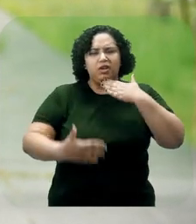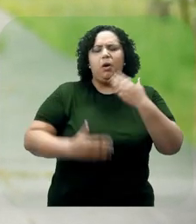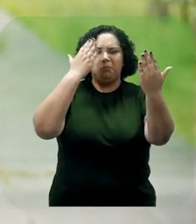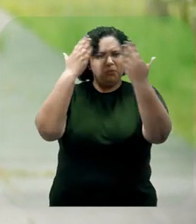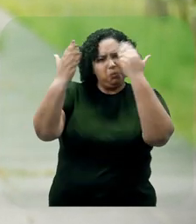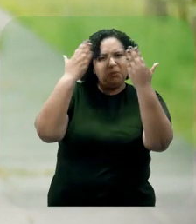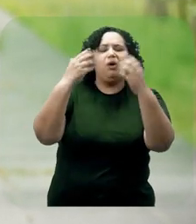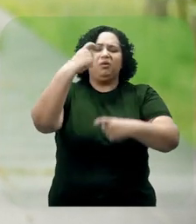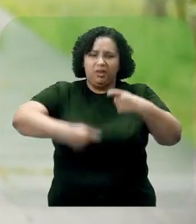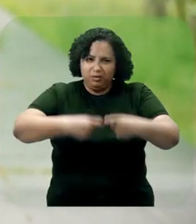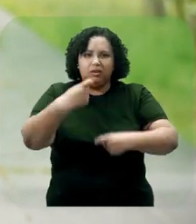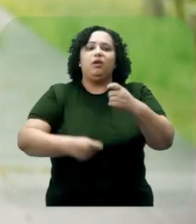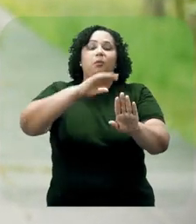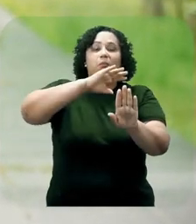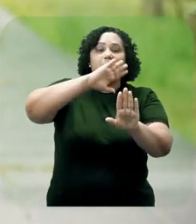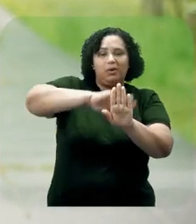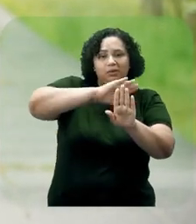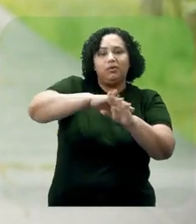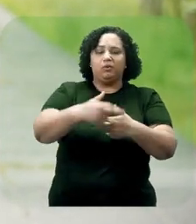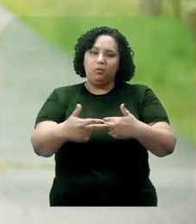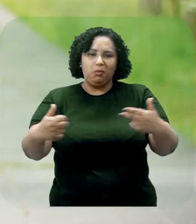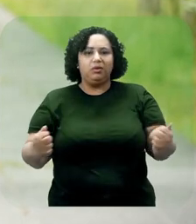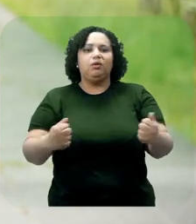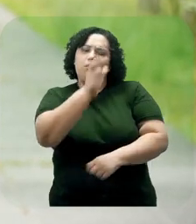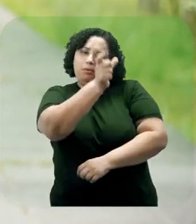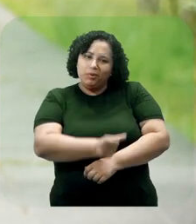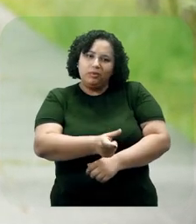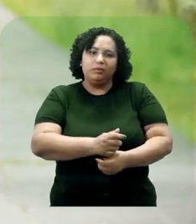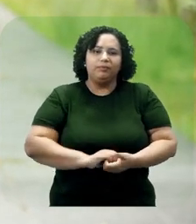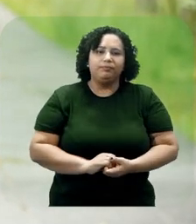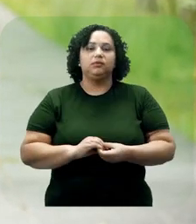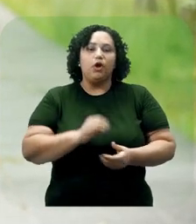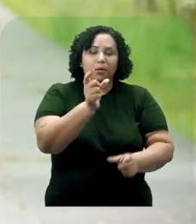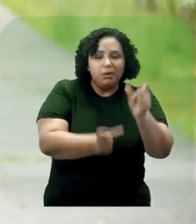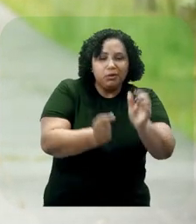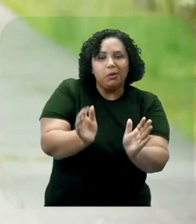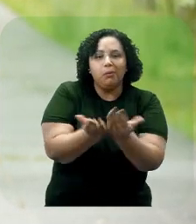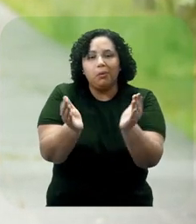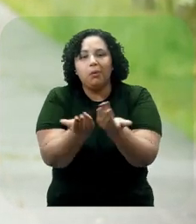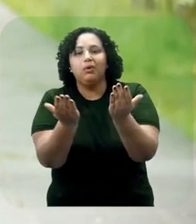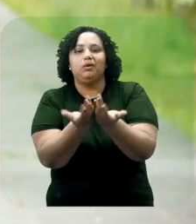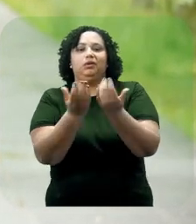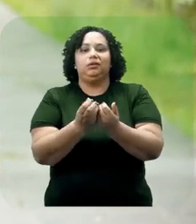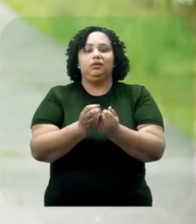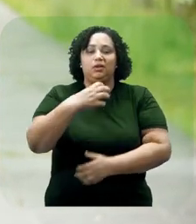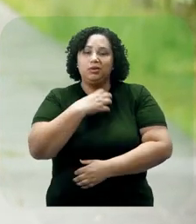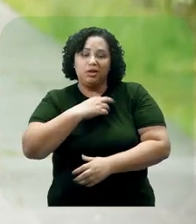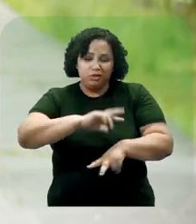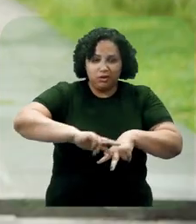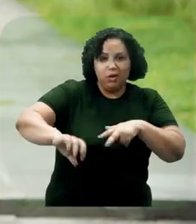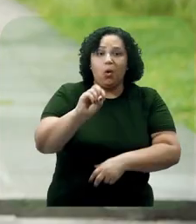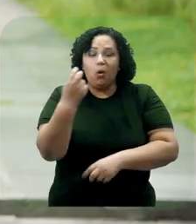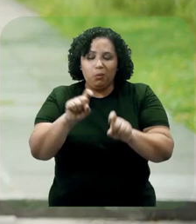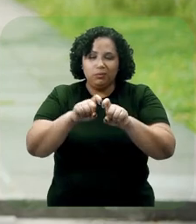sexual, patrimonial ou simbólica contra alguém em situação de vulnerabilidade devido à sua identidade de gênero ou orientação